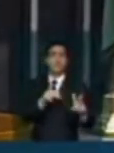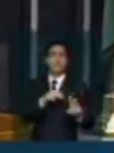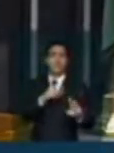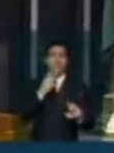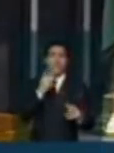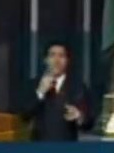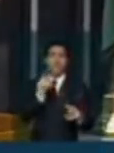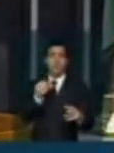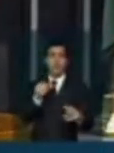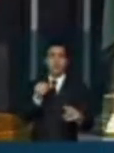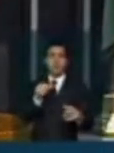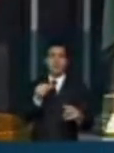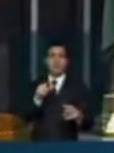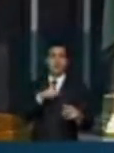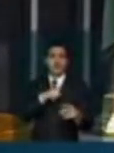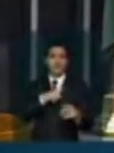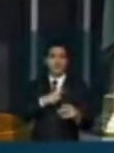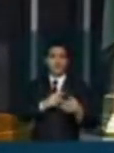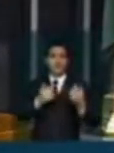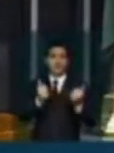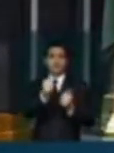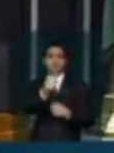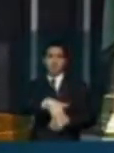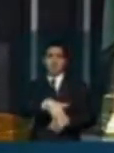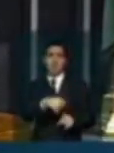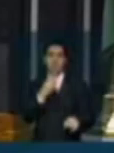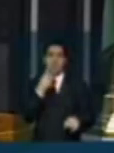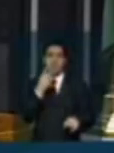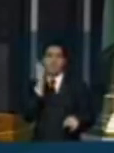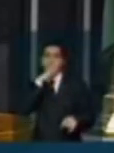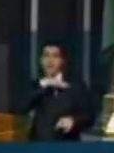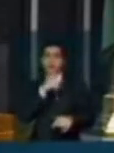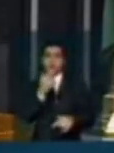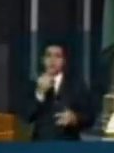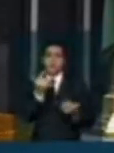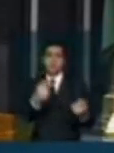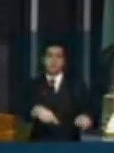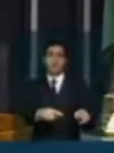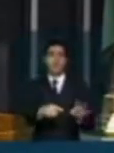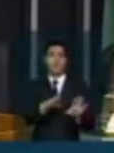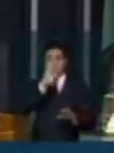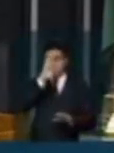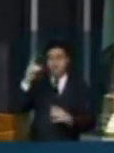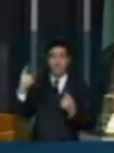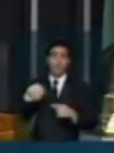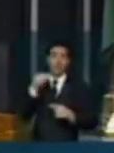desqualificação das campanhas eleitorais, particularmente contra as mulheres.